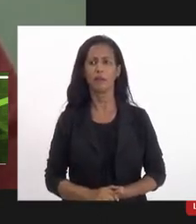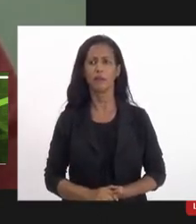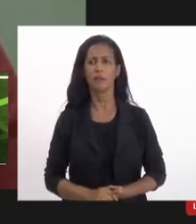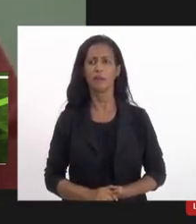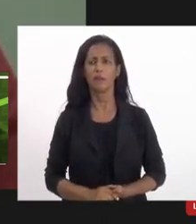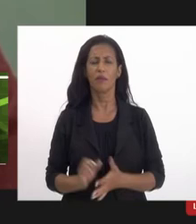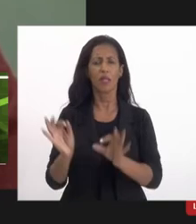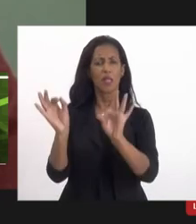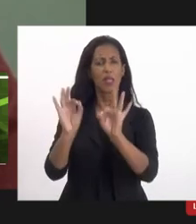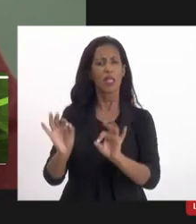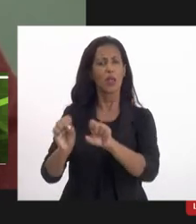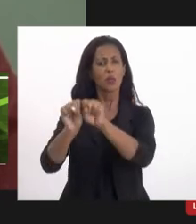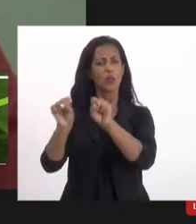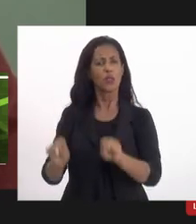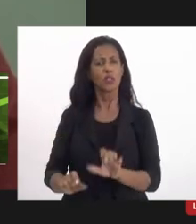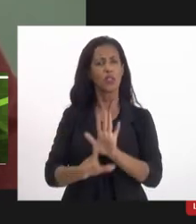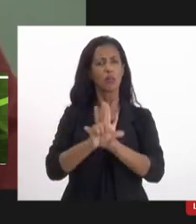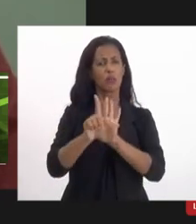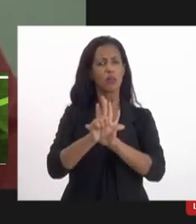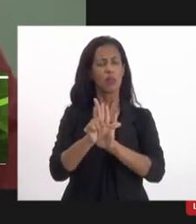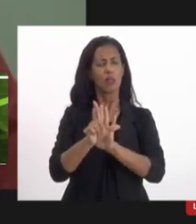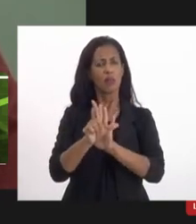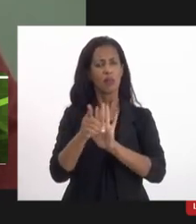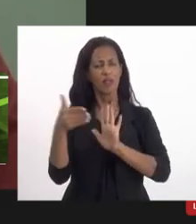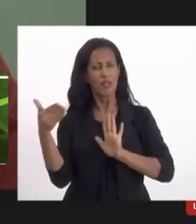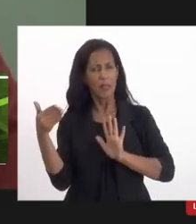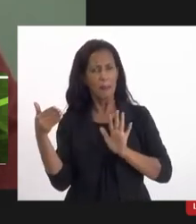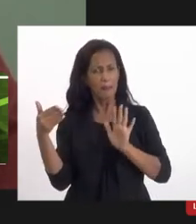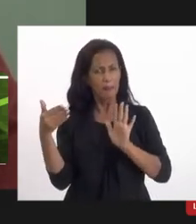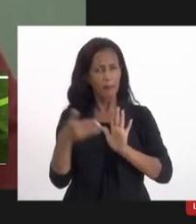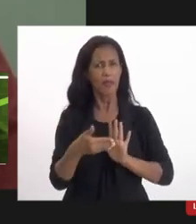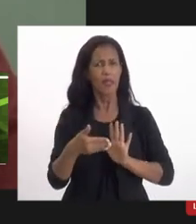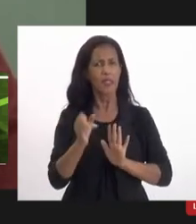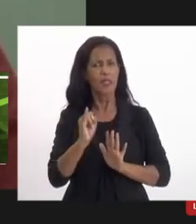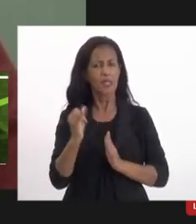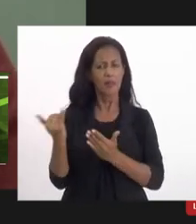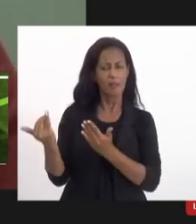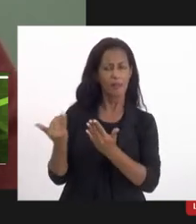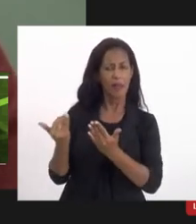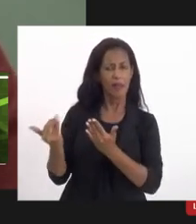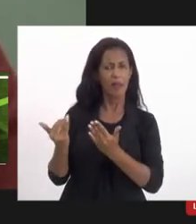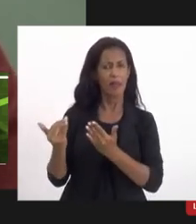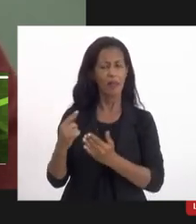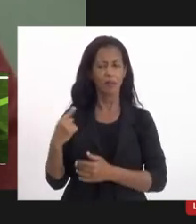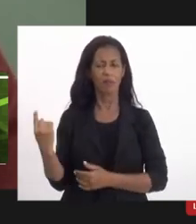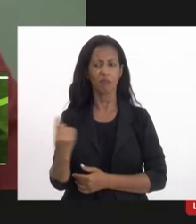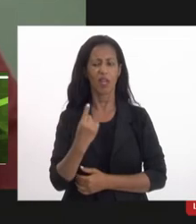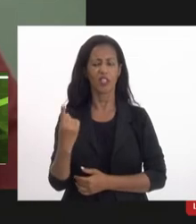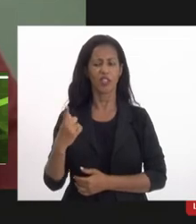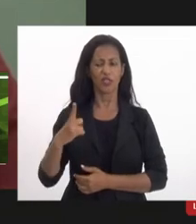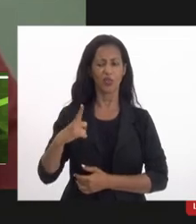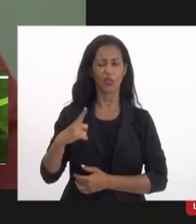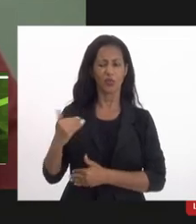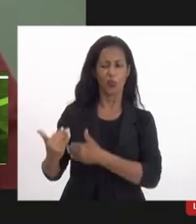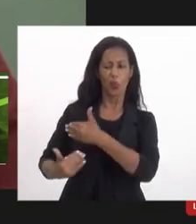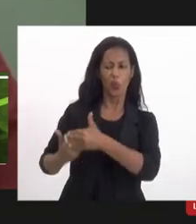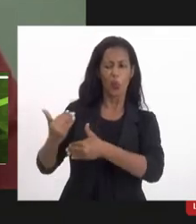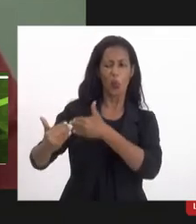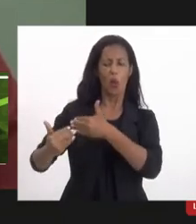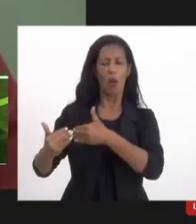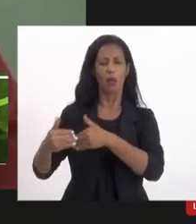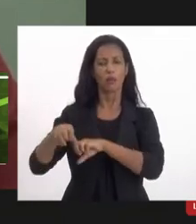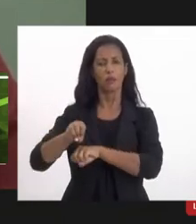que nenhum sistema de legislação será eficaz se, em paralelo, a gente não instituir um processo de